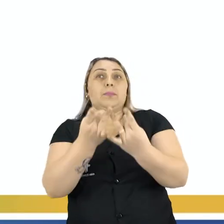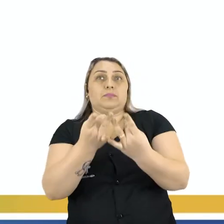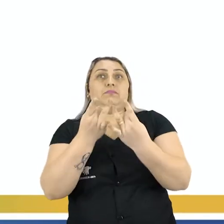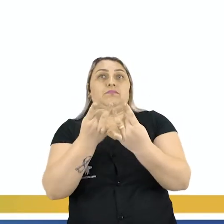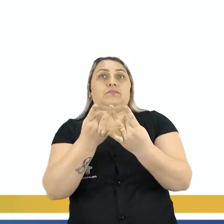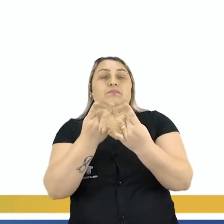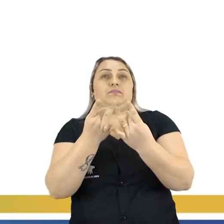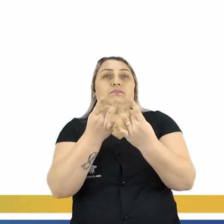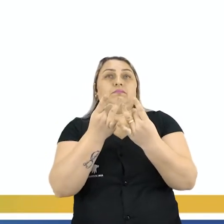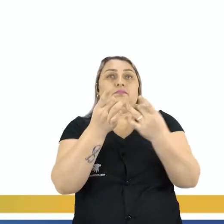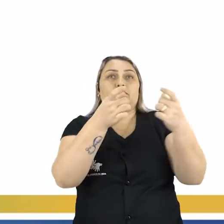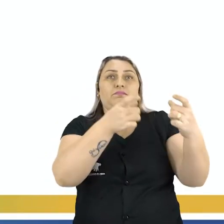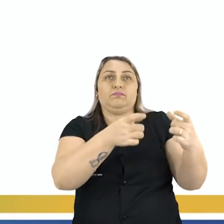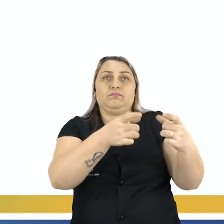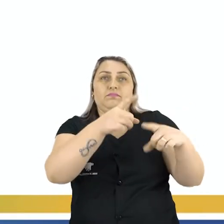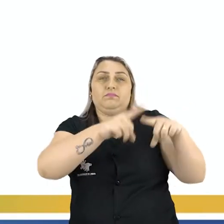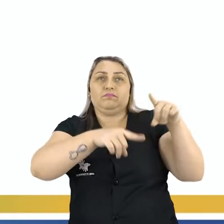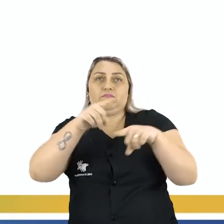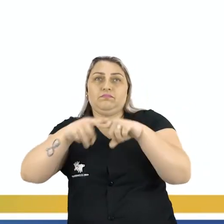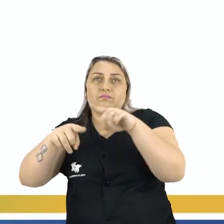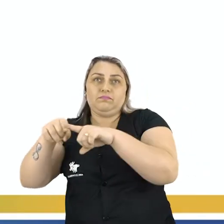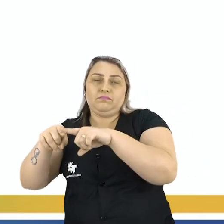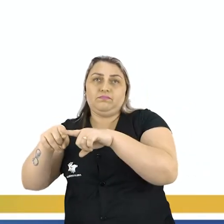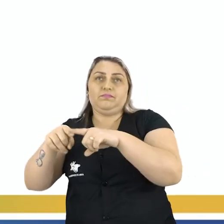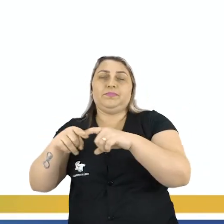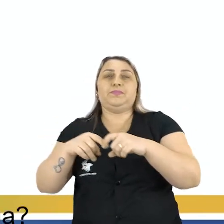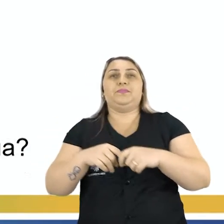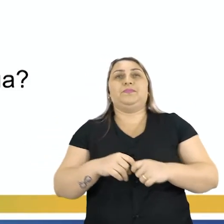recipientes, né? Todos esses objetos